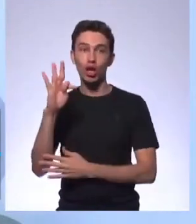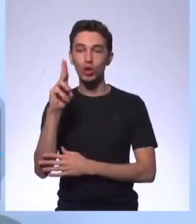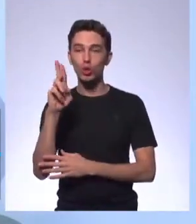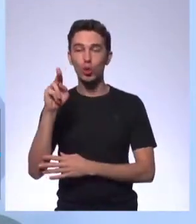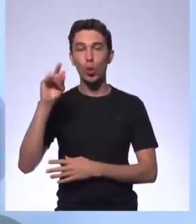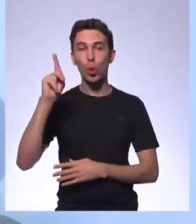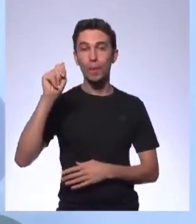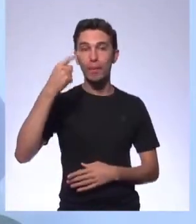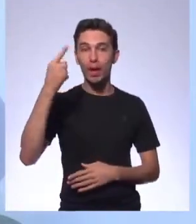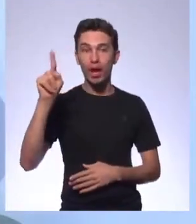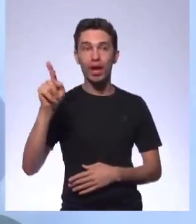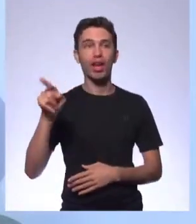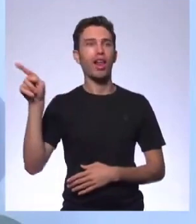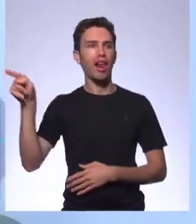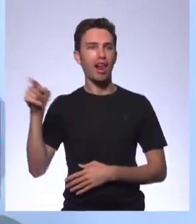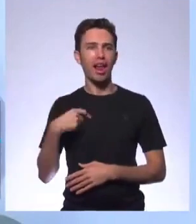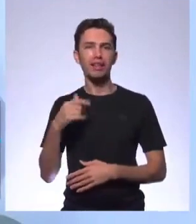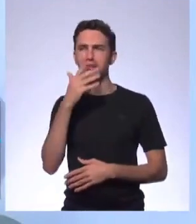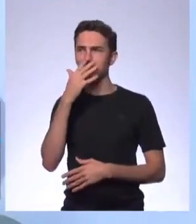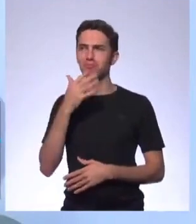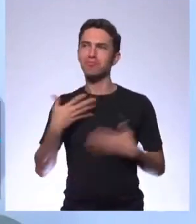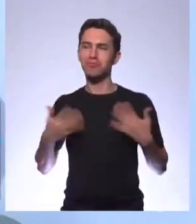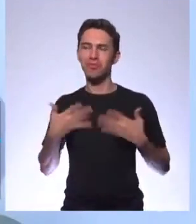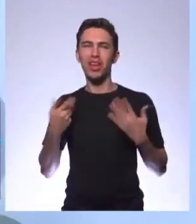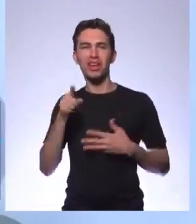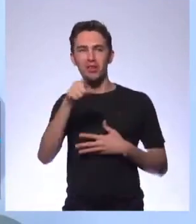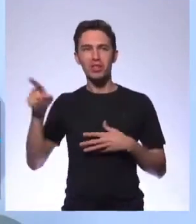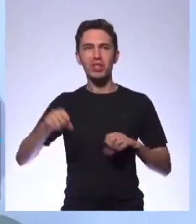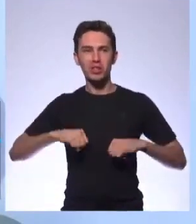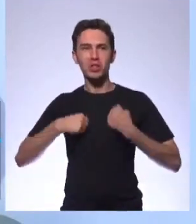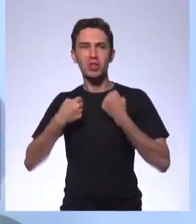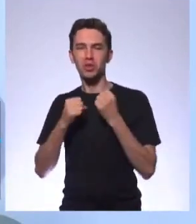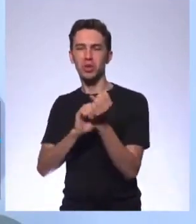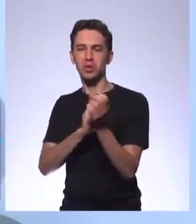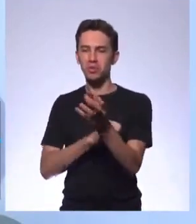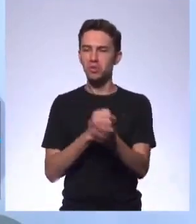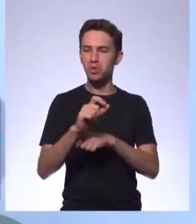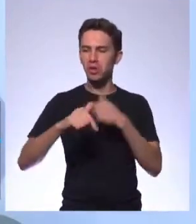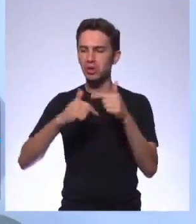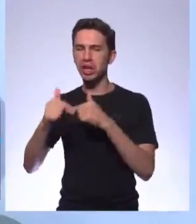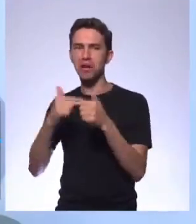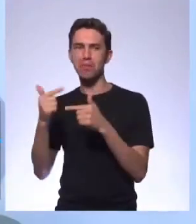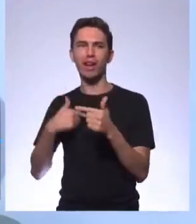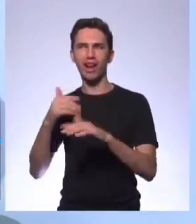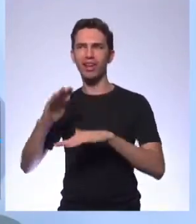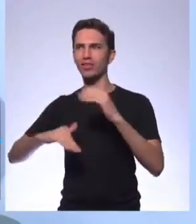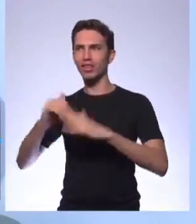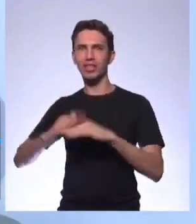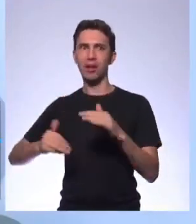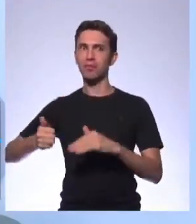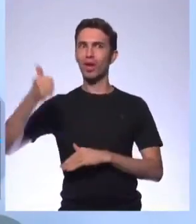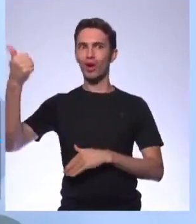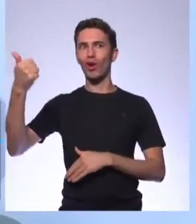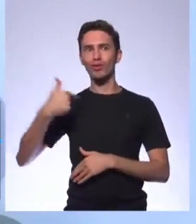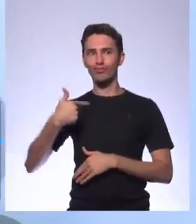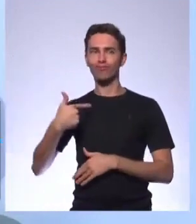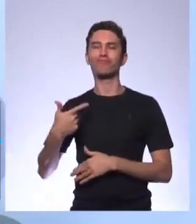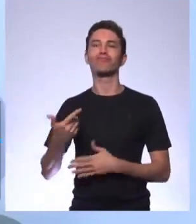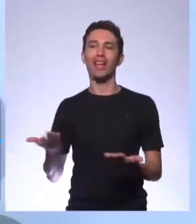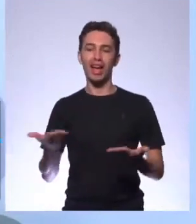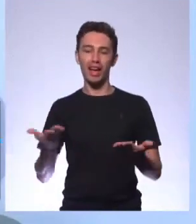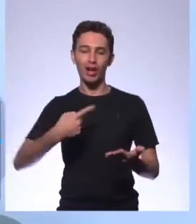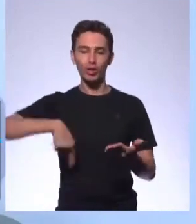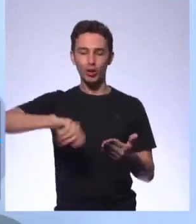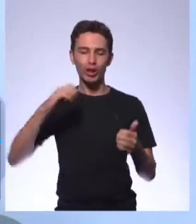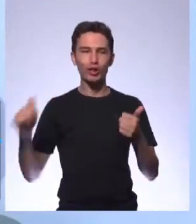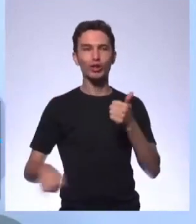você, fico muito feliz de ver que vocês estão aí trabalhando e fazendo aí o melhor, e muitas vezes até melhor que a gente aqui. A gente está aqui para apoiar o